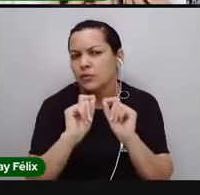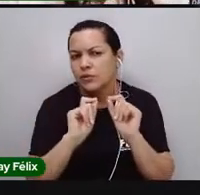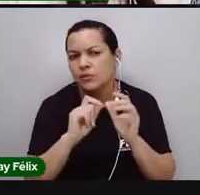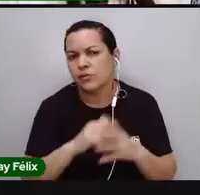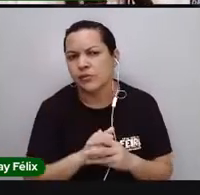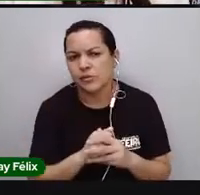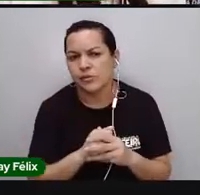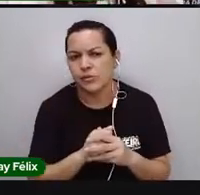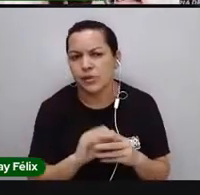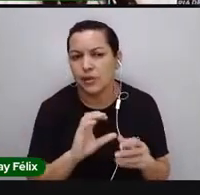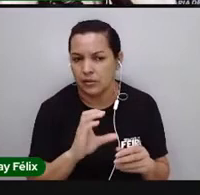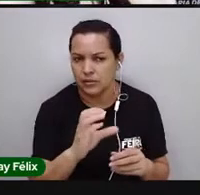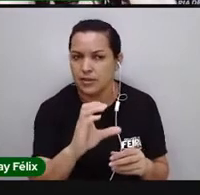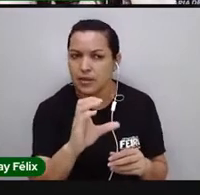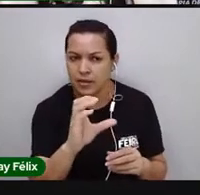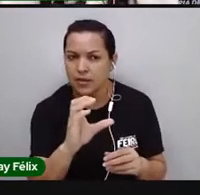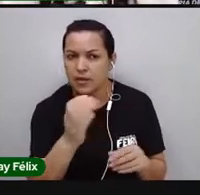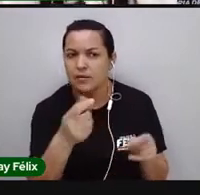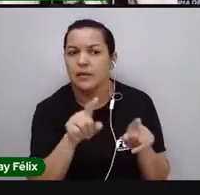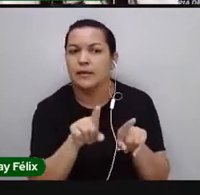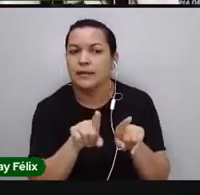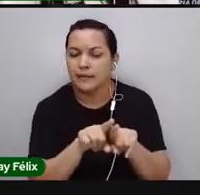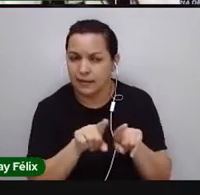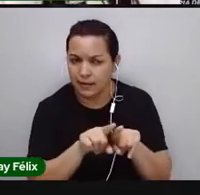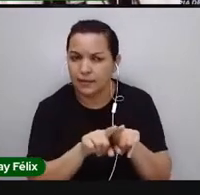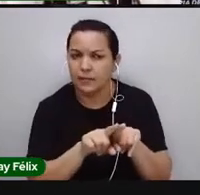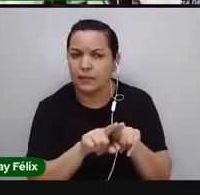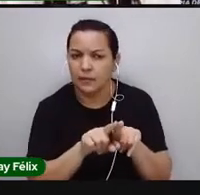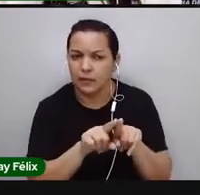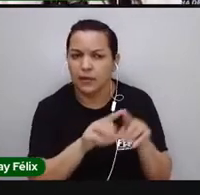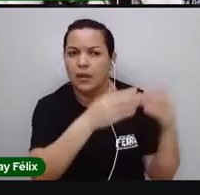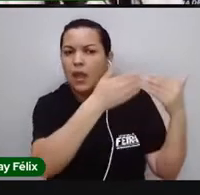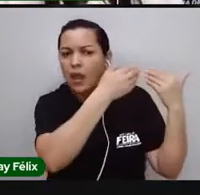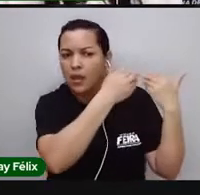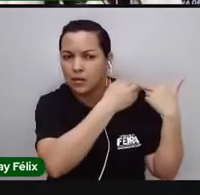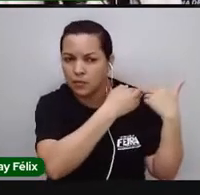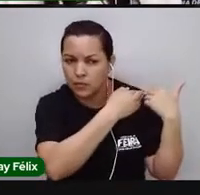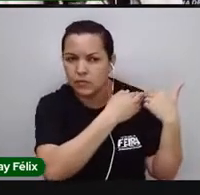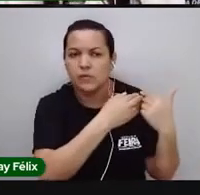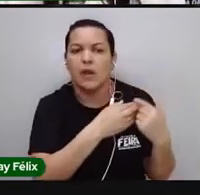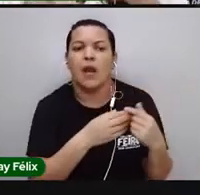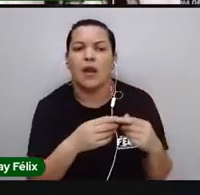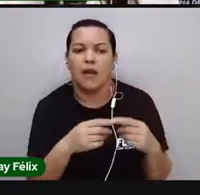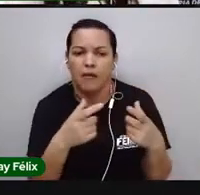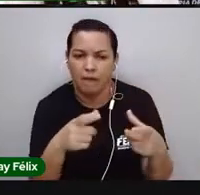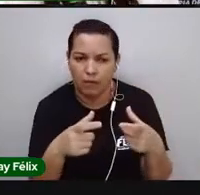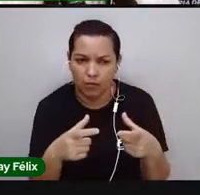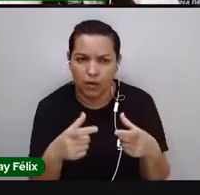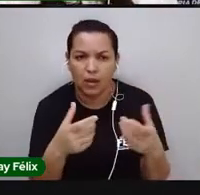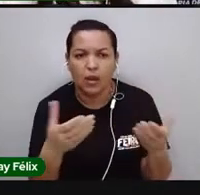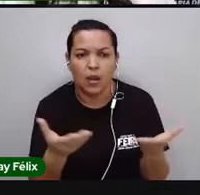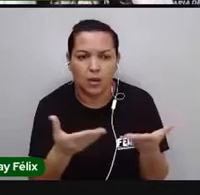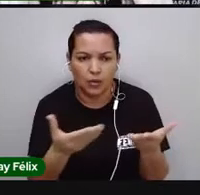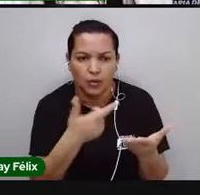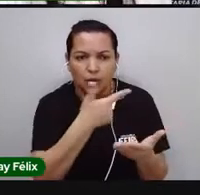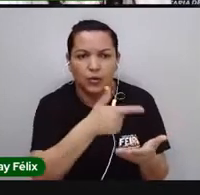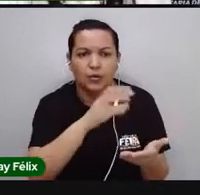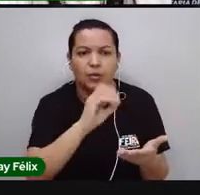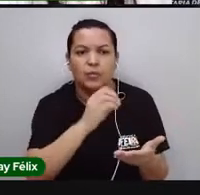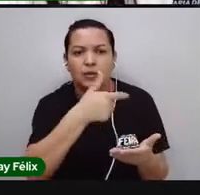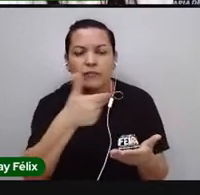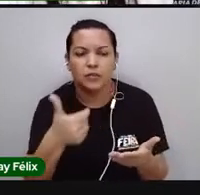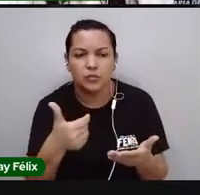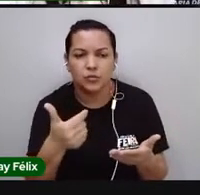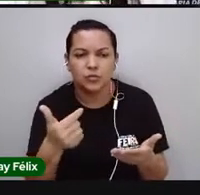A ciência, ela também teve uma responsabilidade nesse lugar, do que hoje, em 2021, nós chamamos de